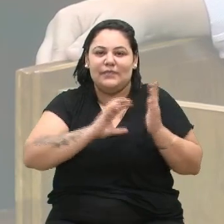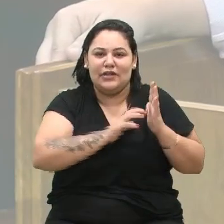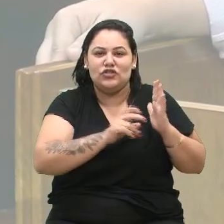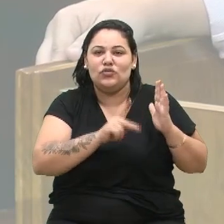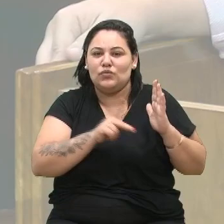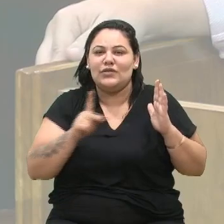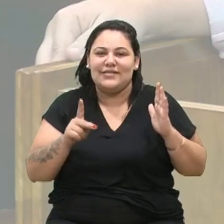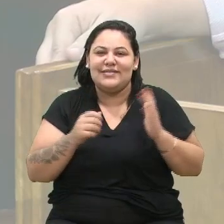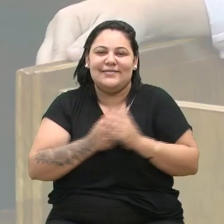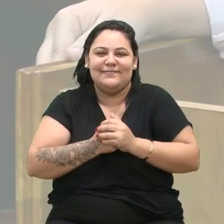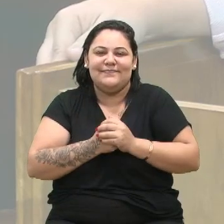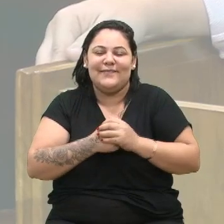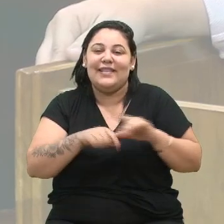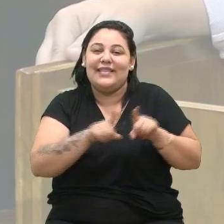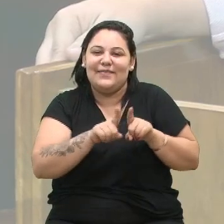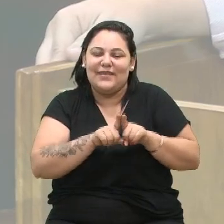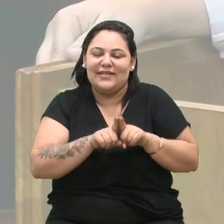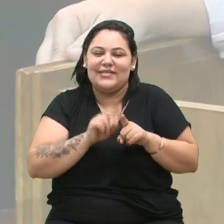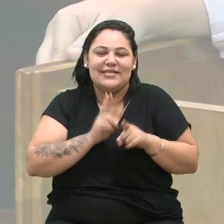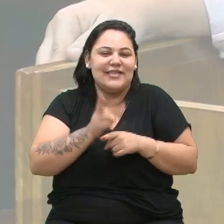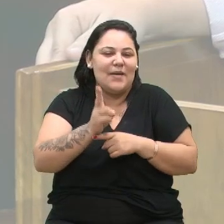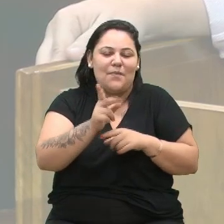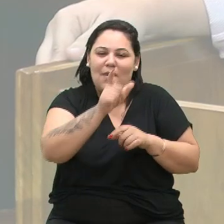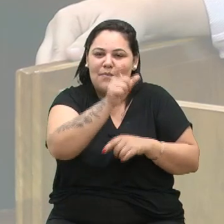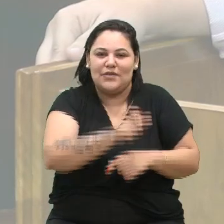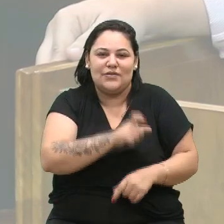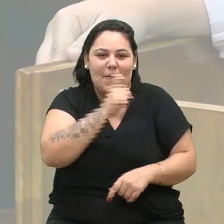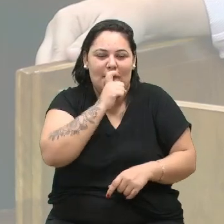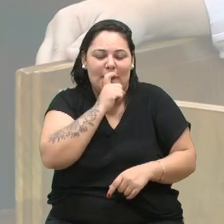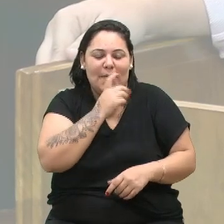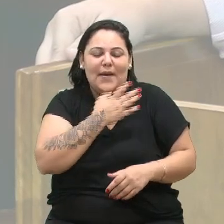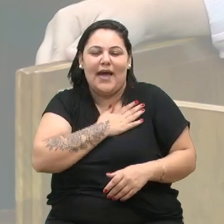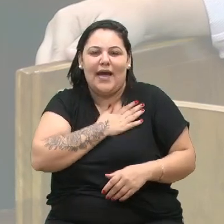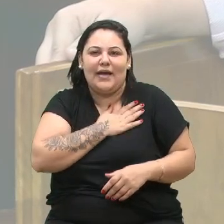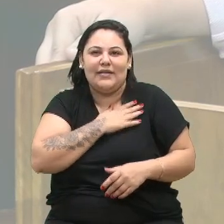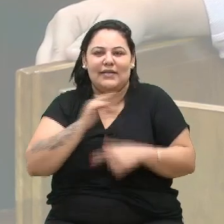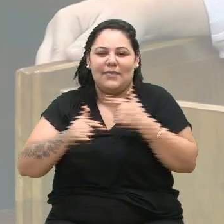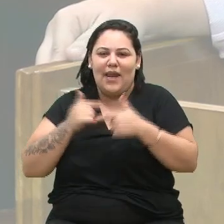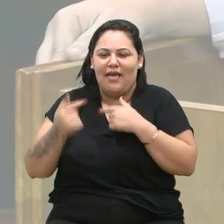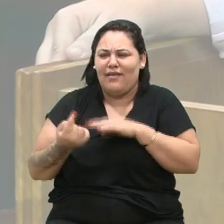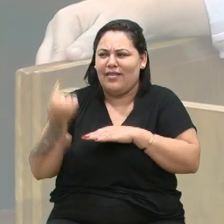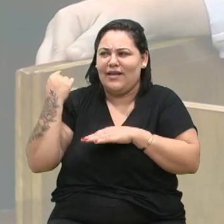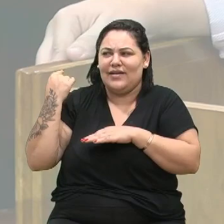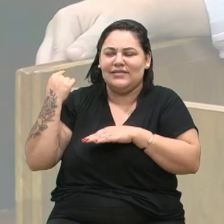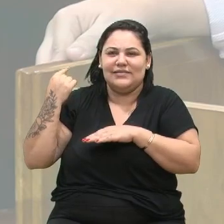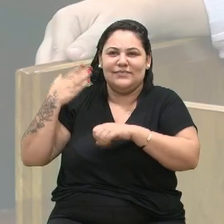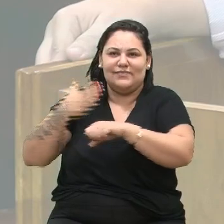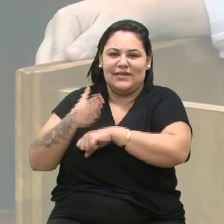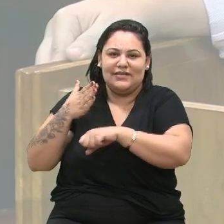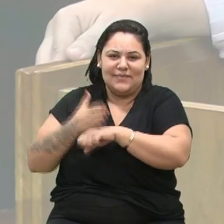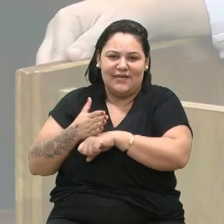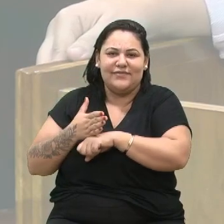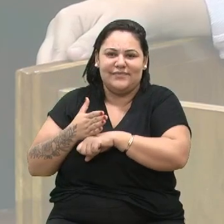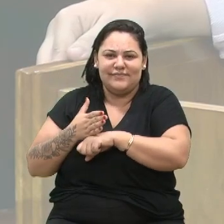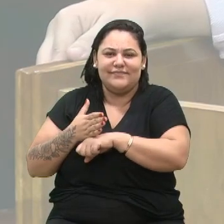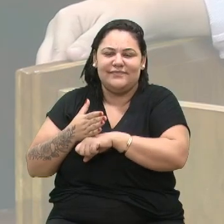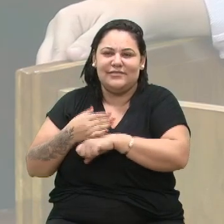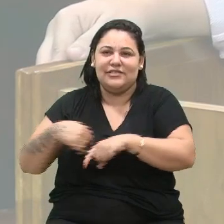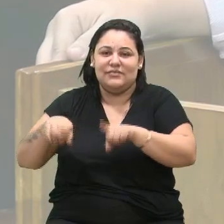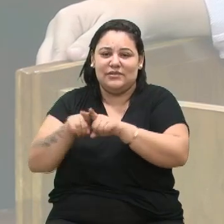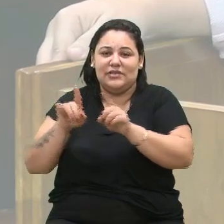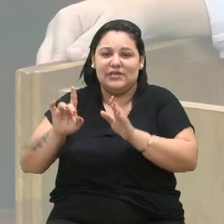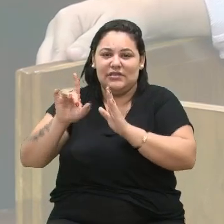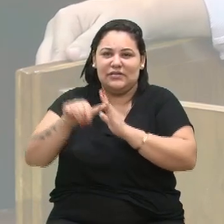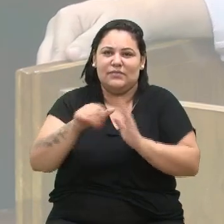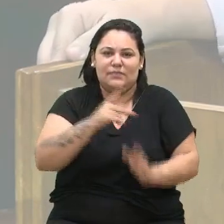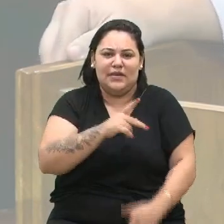Sempre foi uma pessoa que militava lá atrás, nos quadros da Arena, e depois passou a